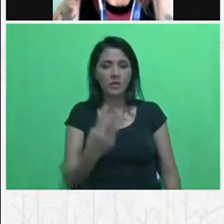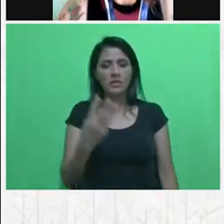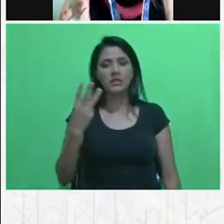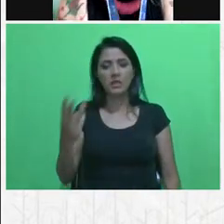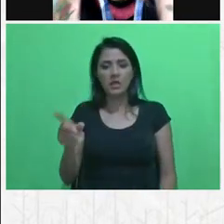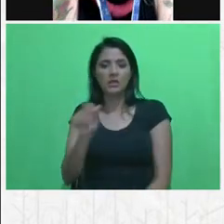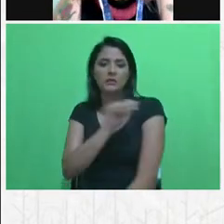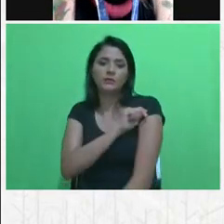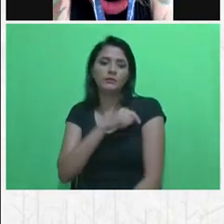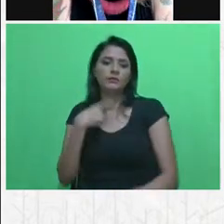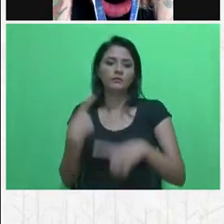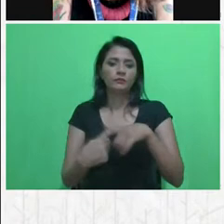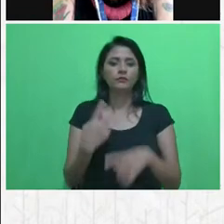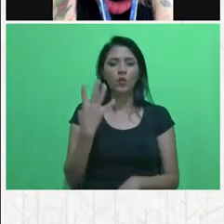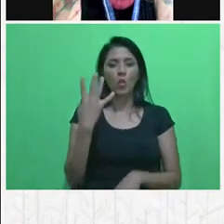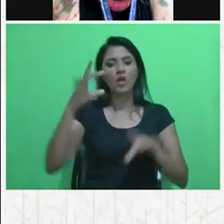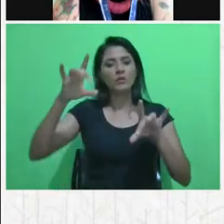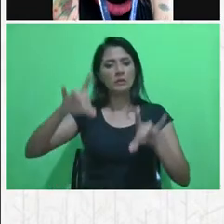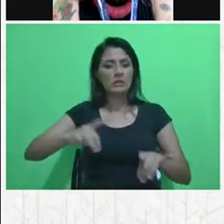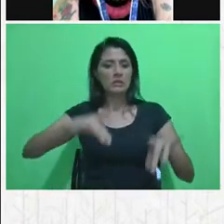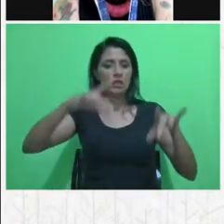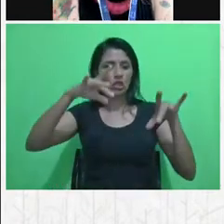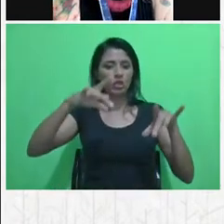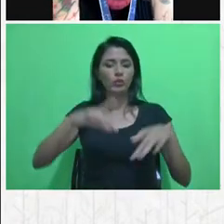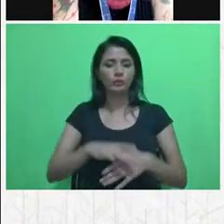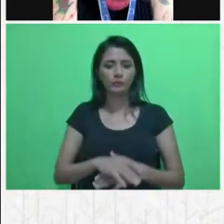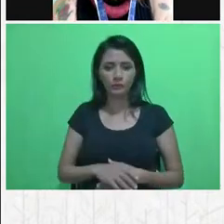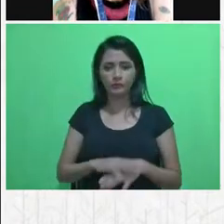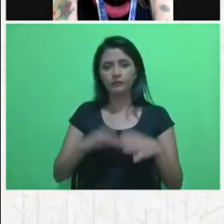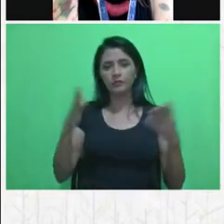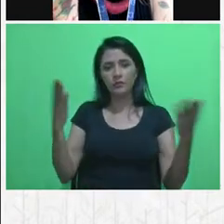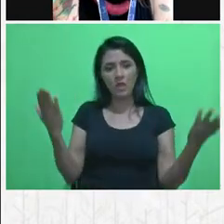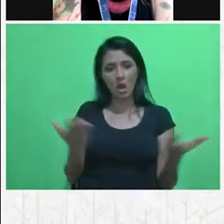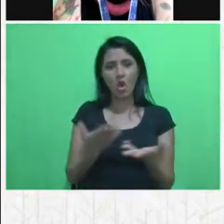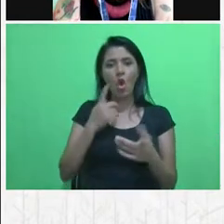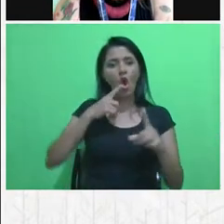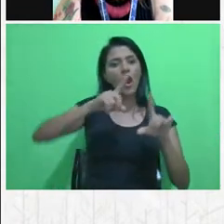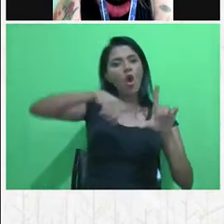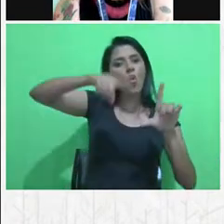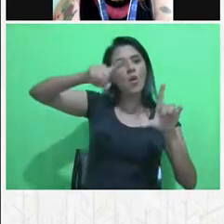porque 4 desistiram. Aí agora só os gráficos, você pode passar.